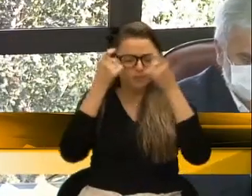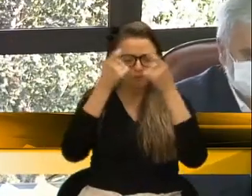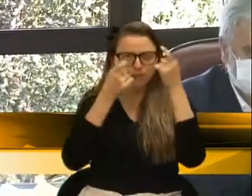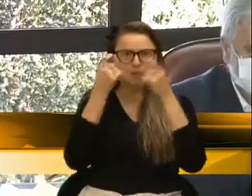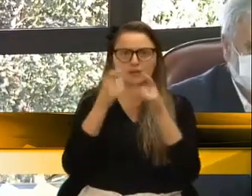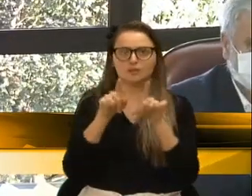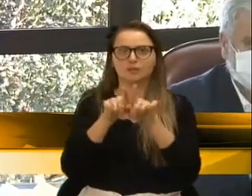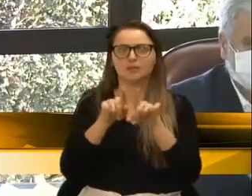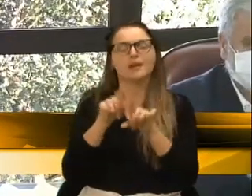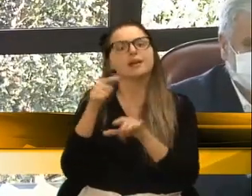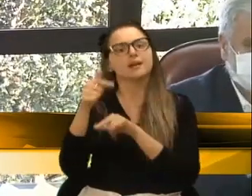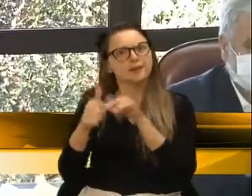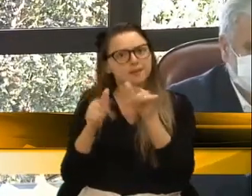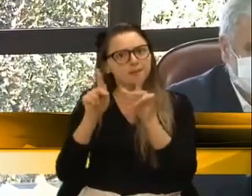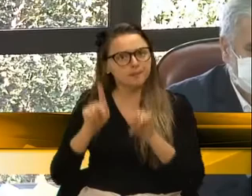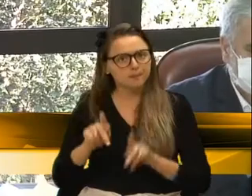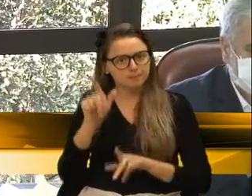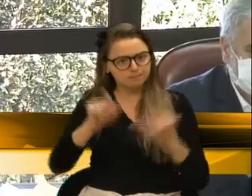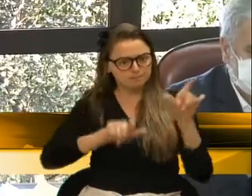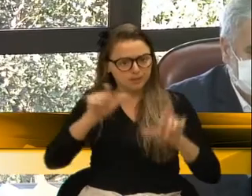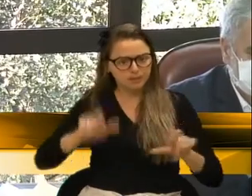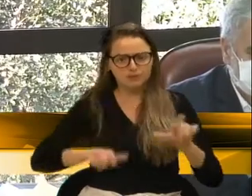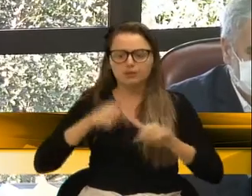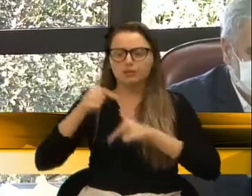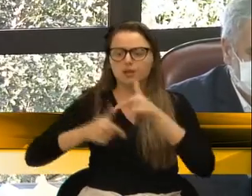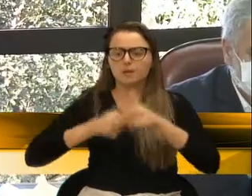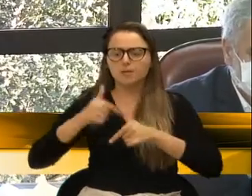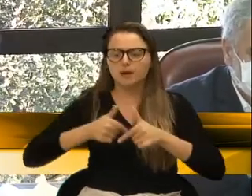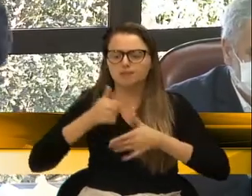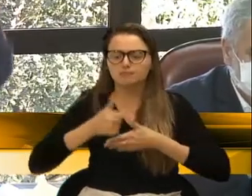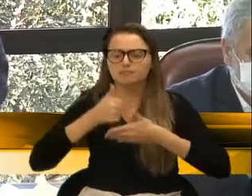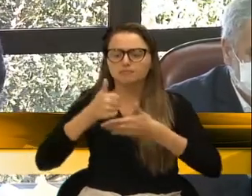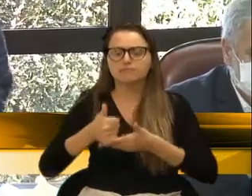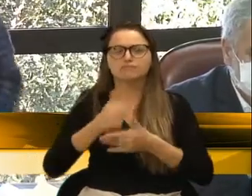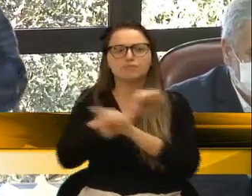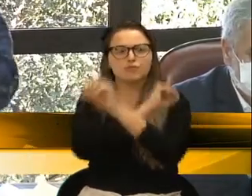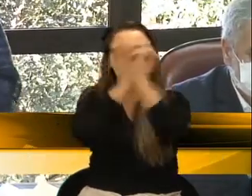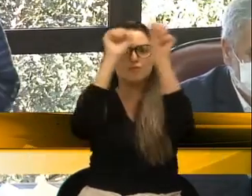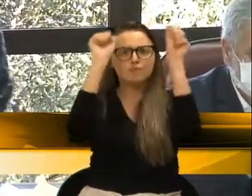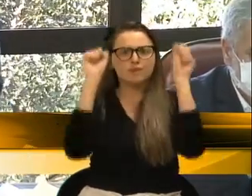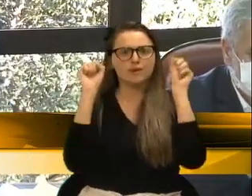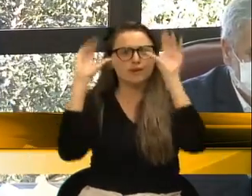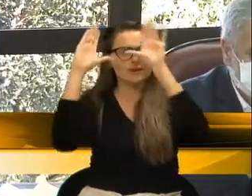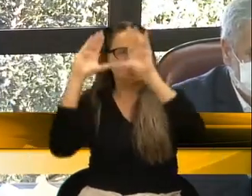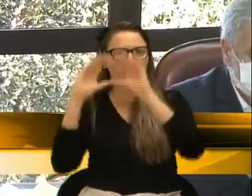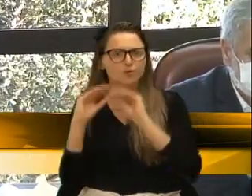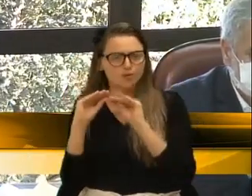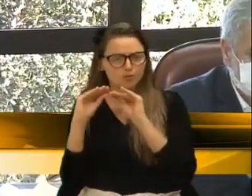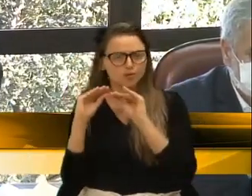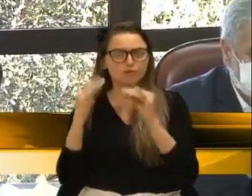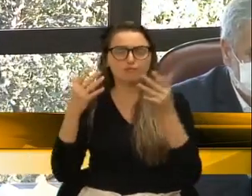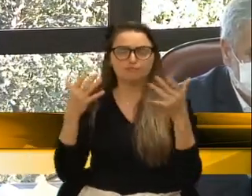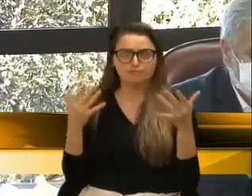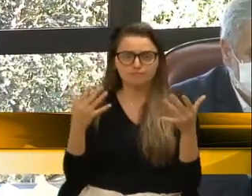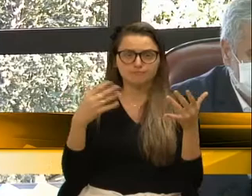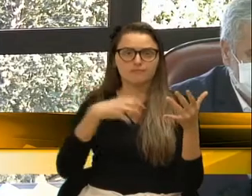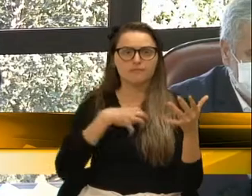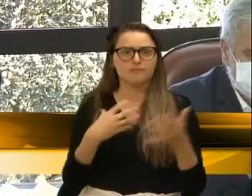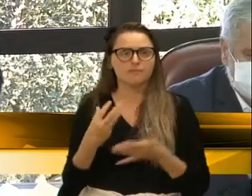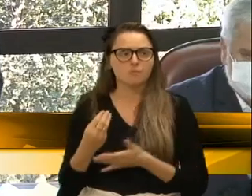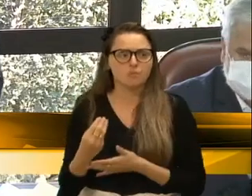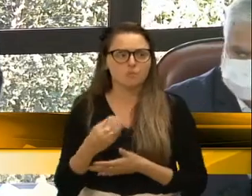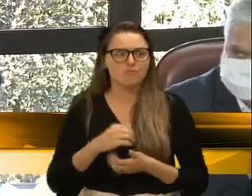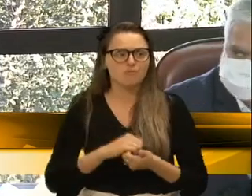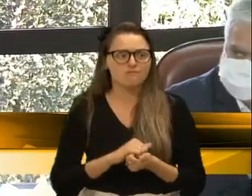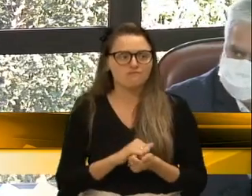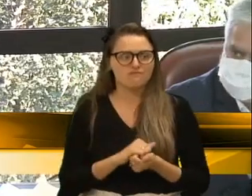eles estão trabalhando para sustentar a família, de manhã, cedo, à noite. Infelizmente, acontece aí, não sei, teria